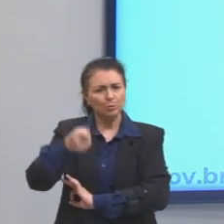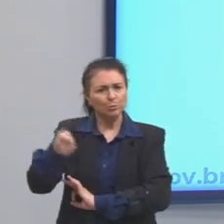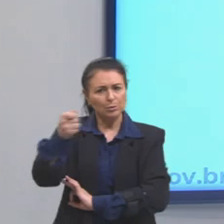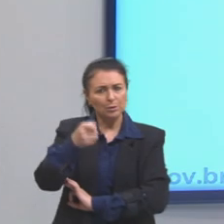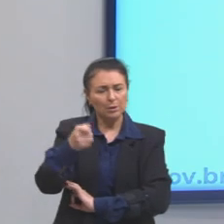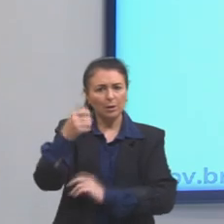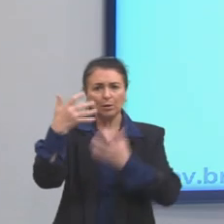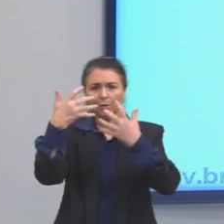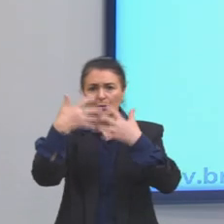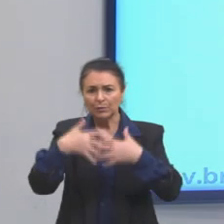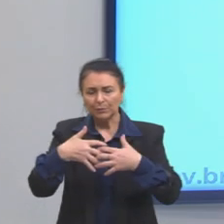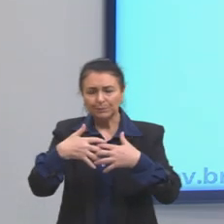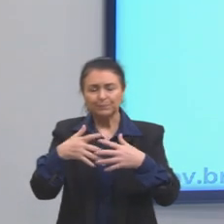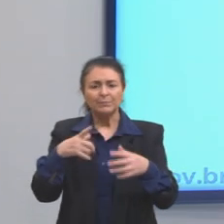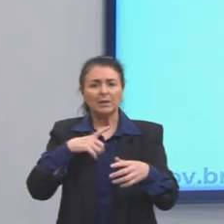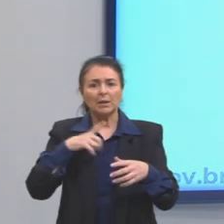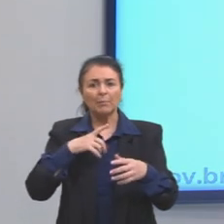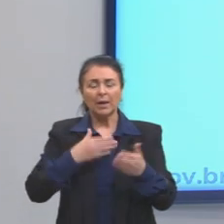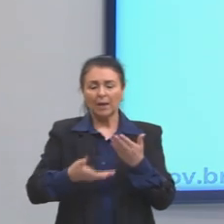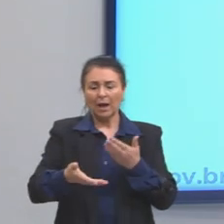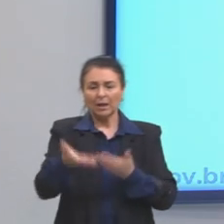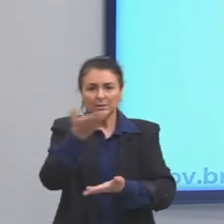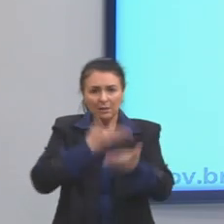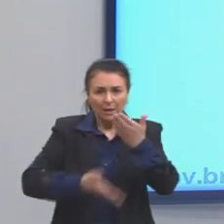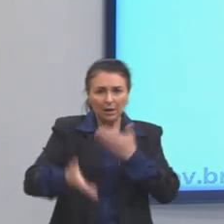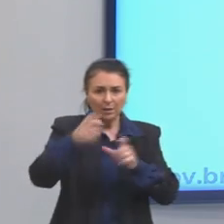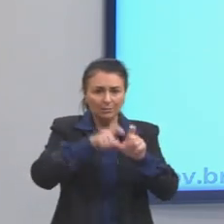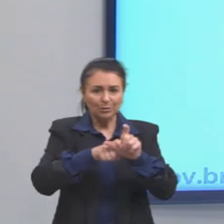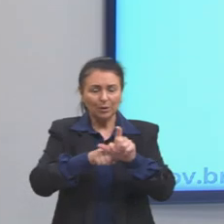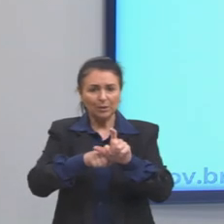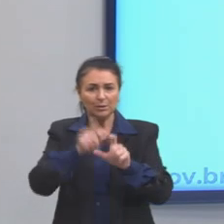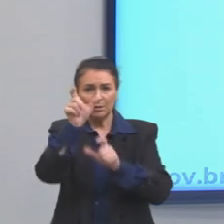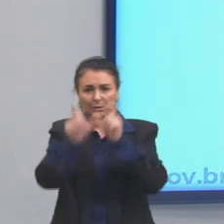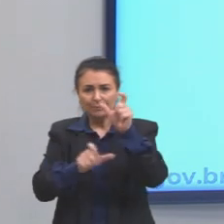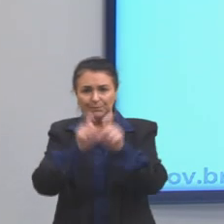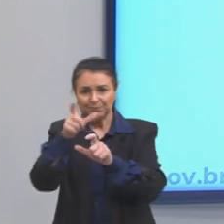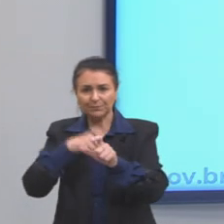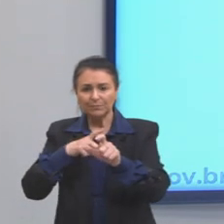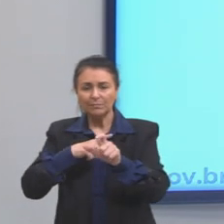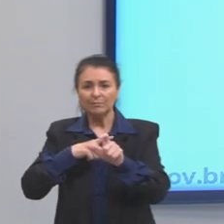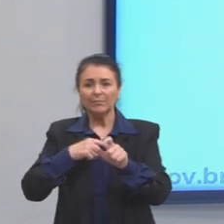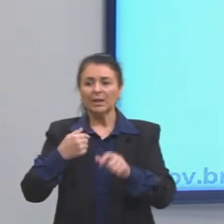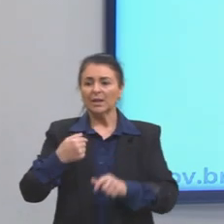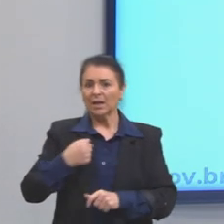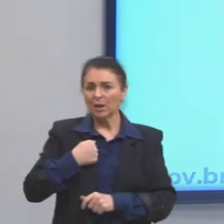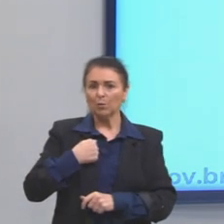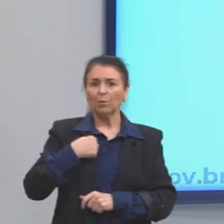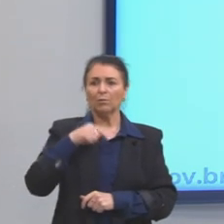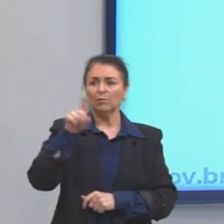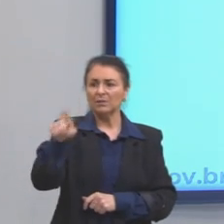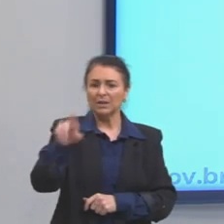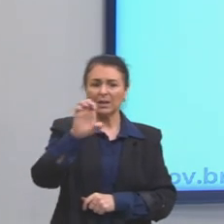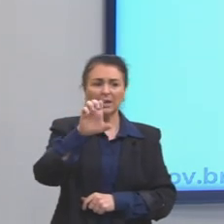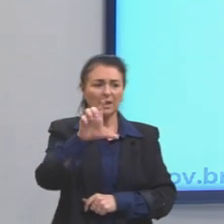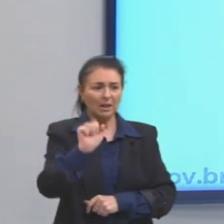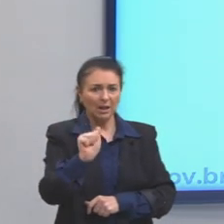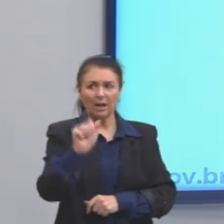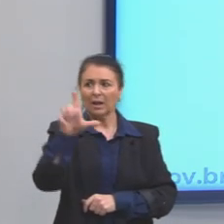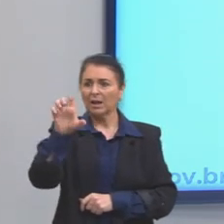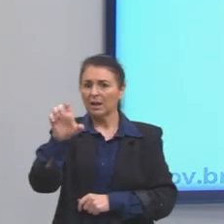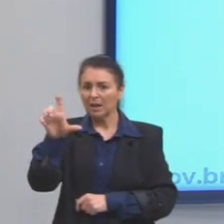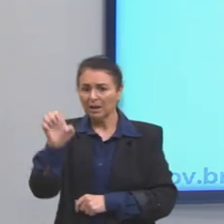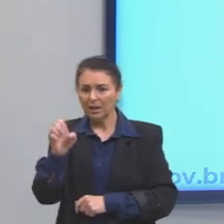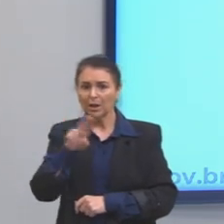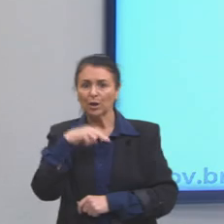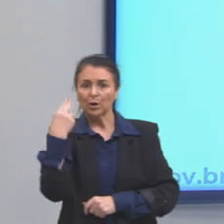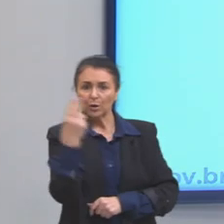as relações interpessoais que expressamos com partículas gramaticais como eu, você, ela e ele, nós e